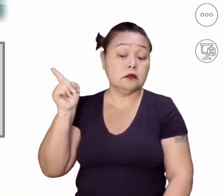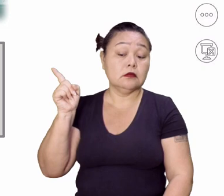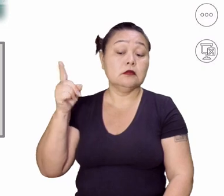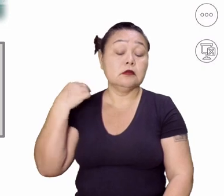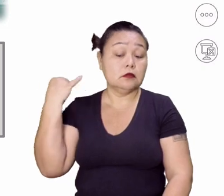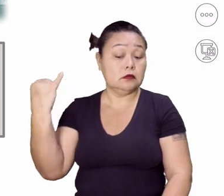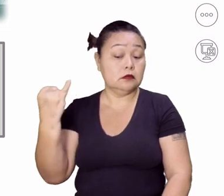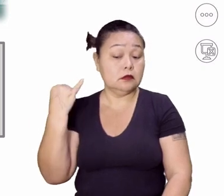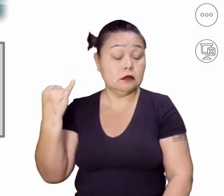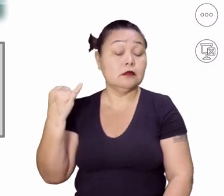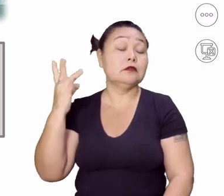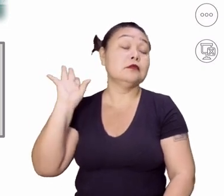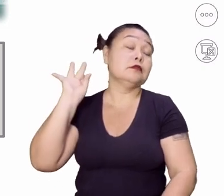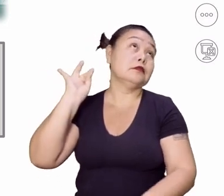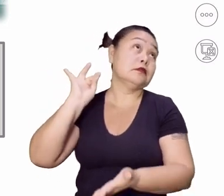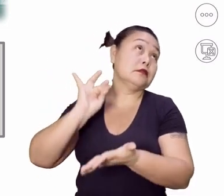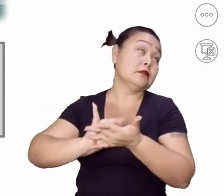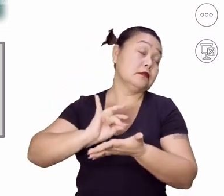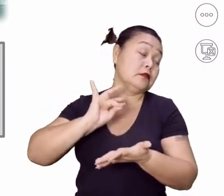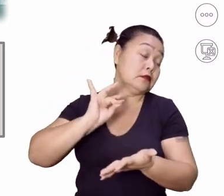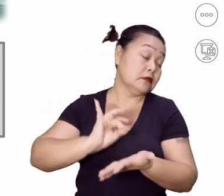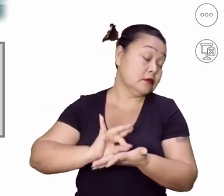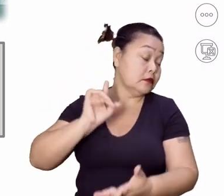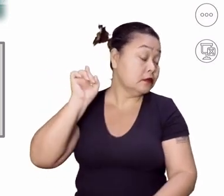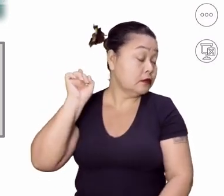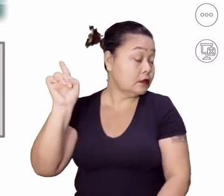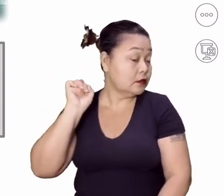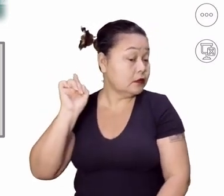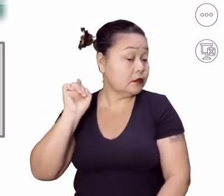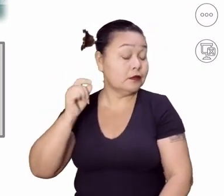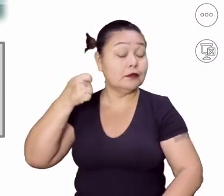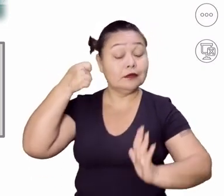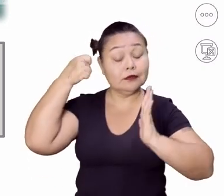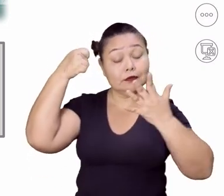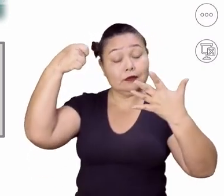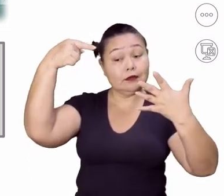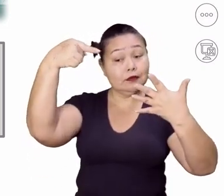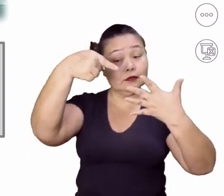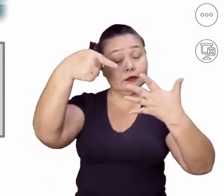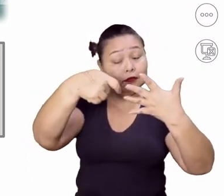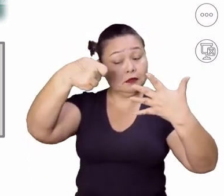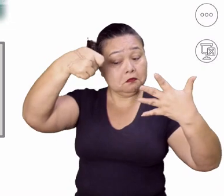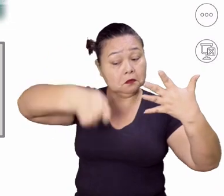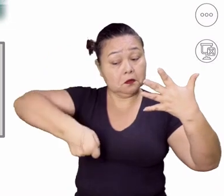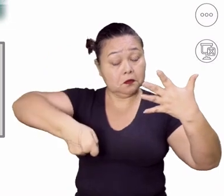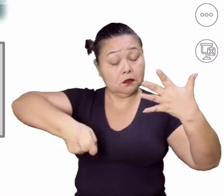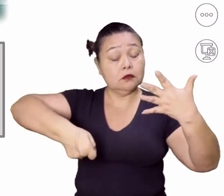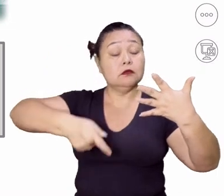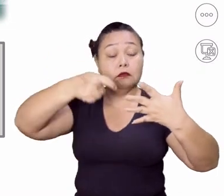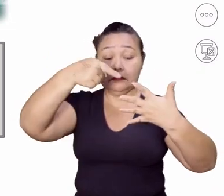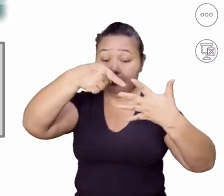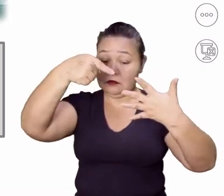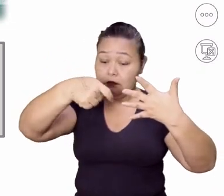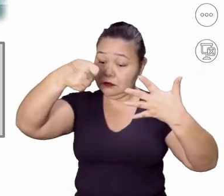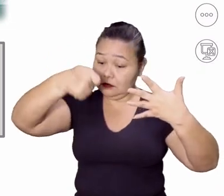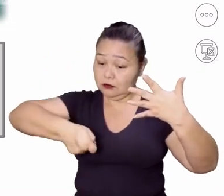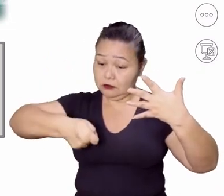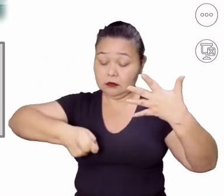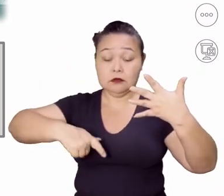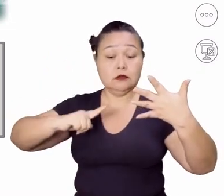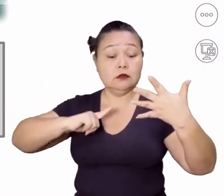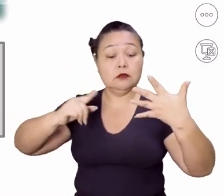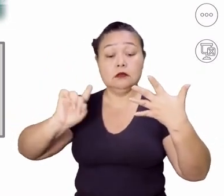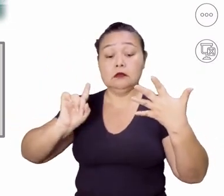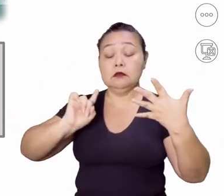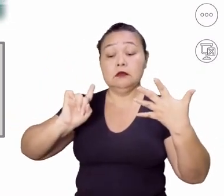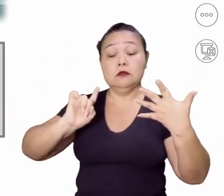é importante? Com certeza. Como eu falei, as exigências estão cada vez maiores. Isso não é uma